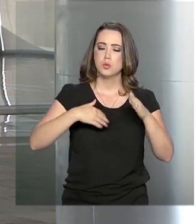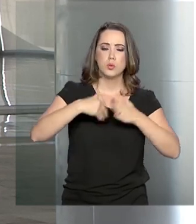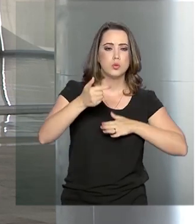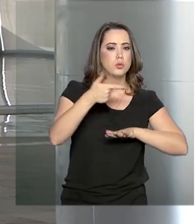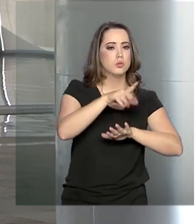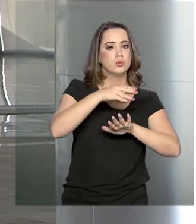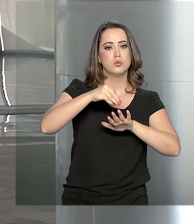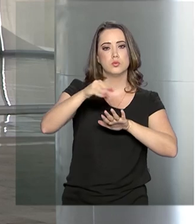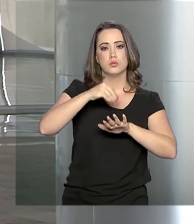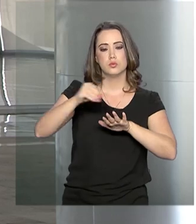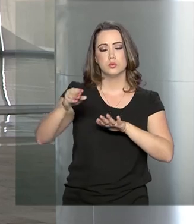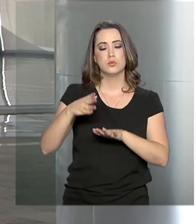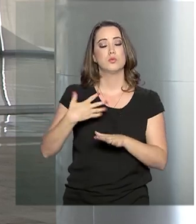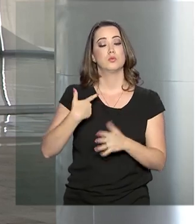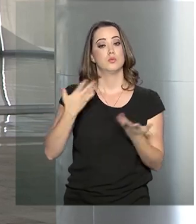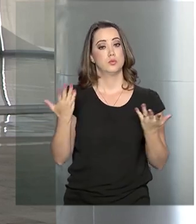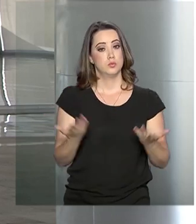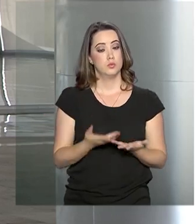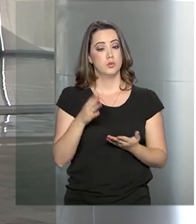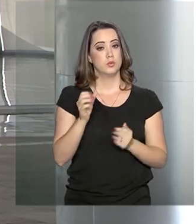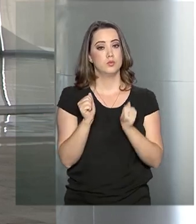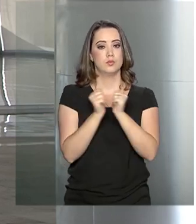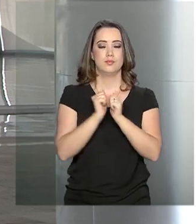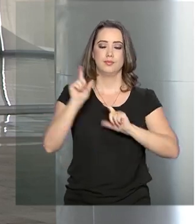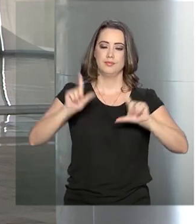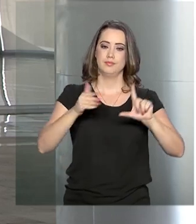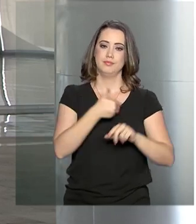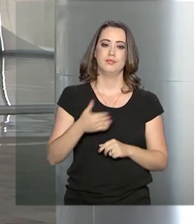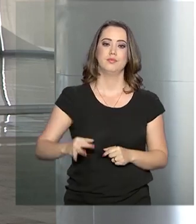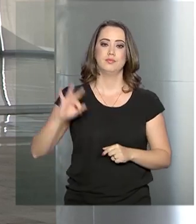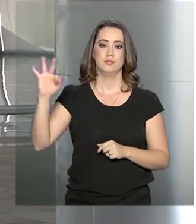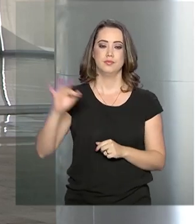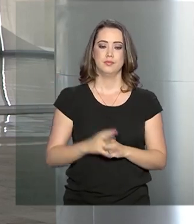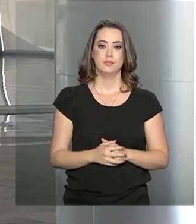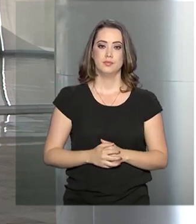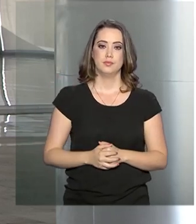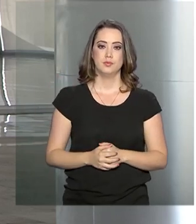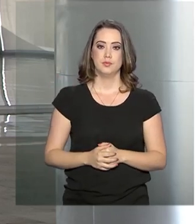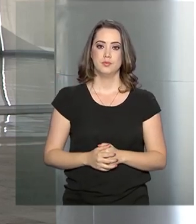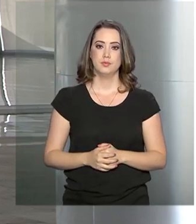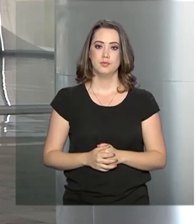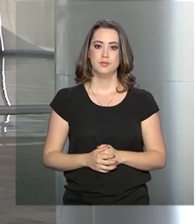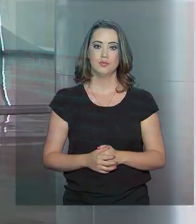voltar a qualquer momento com mais informações. Fique com a gente na NBR, a TV do Governo Federal.